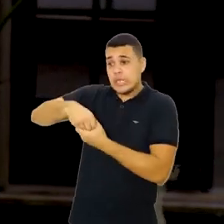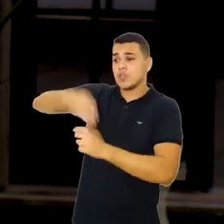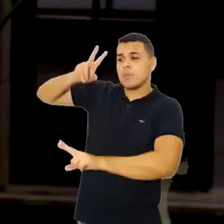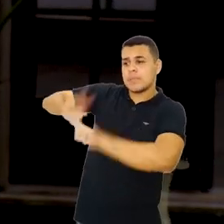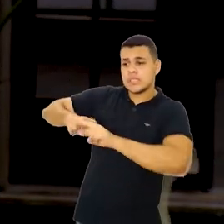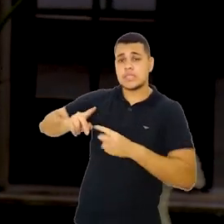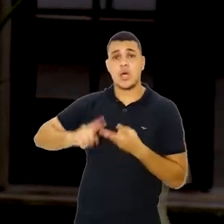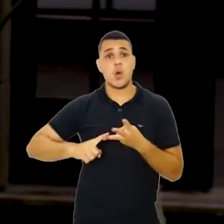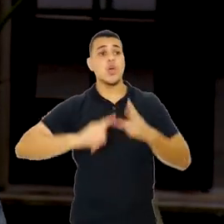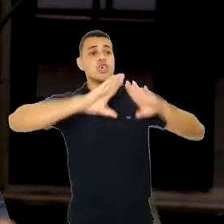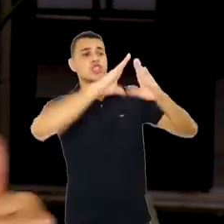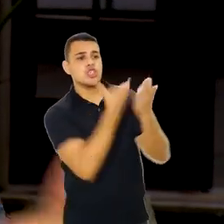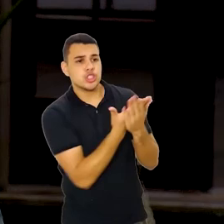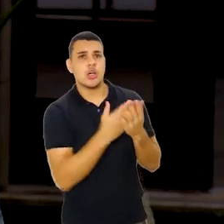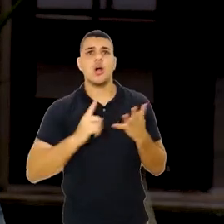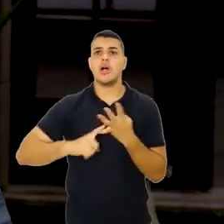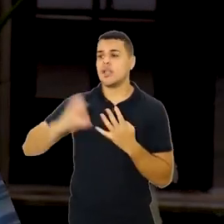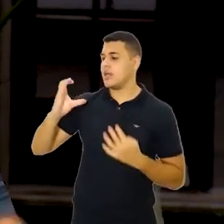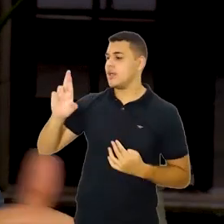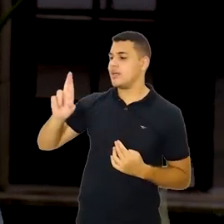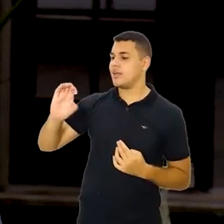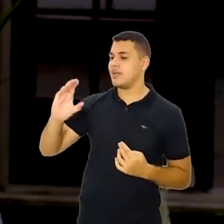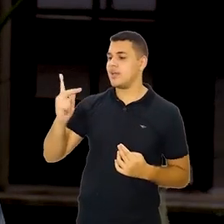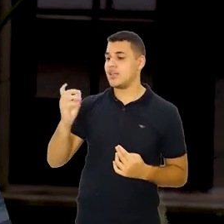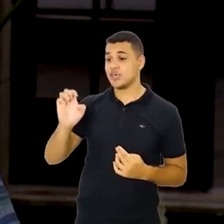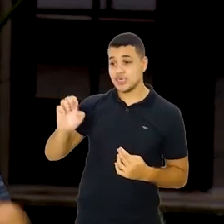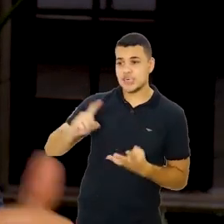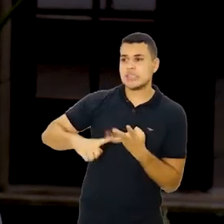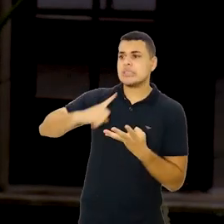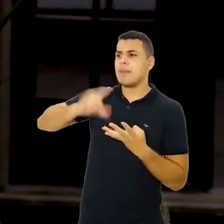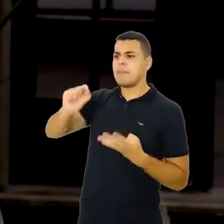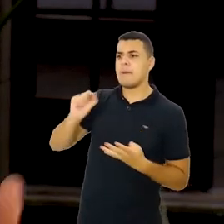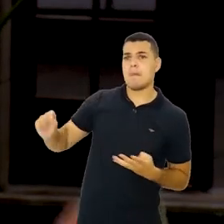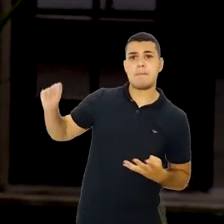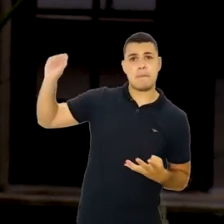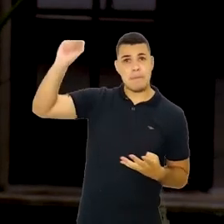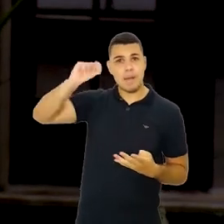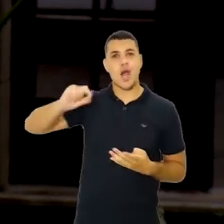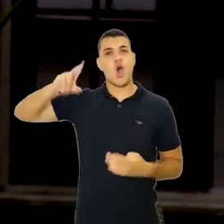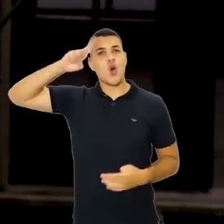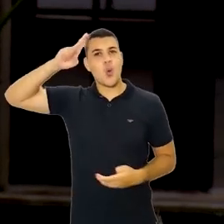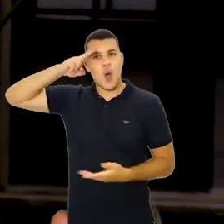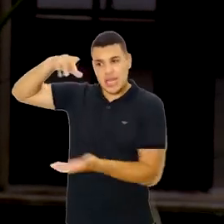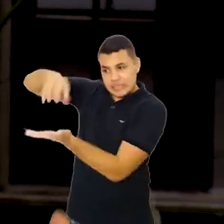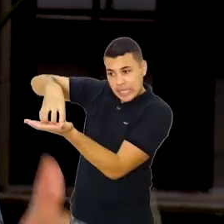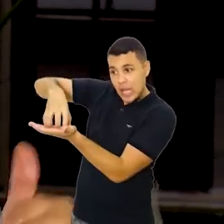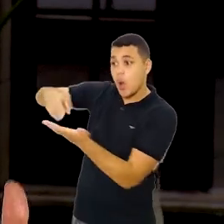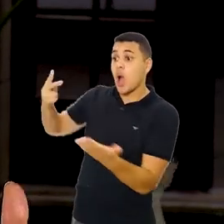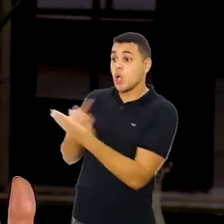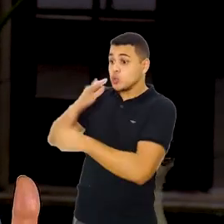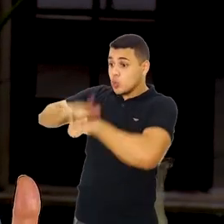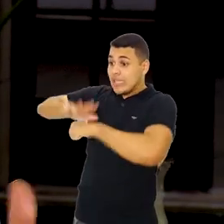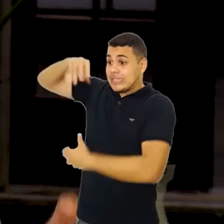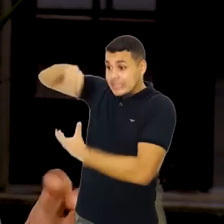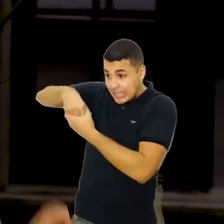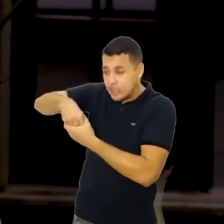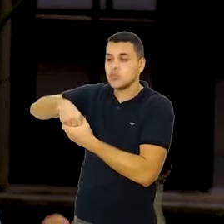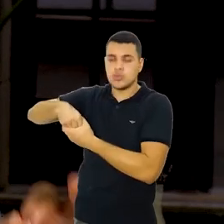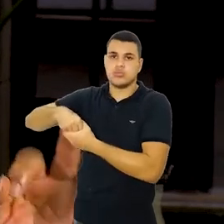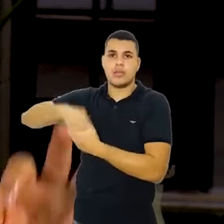população institucionalizada, como a prisão, escolas, quartéis, creches. Então, esse